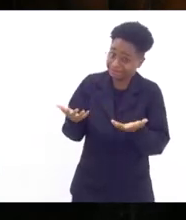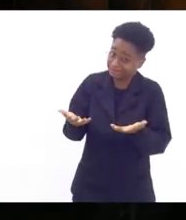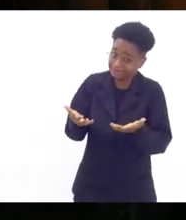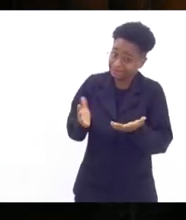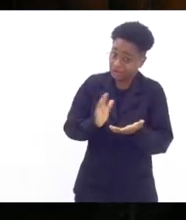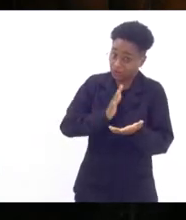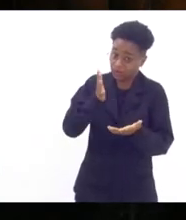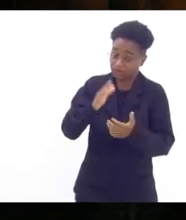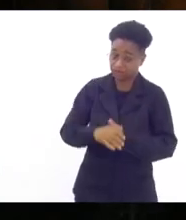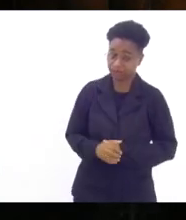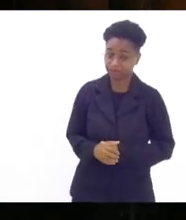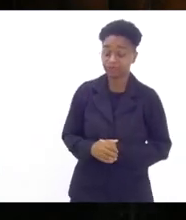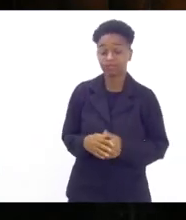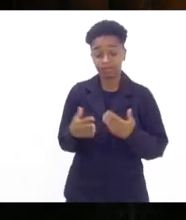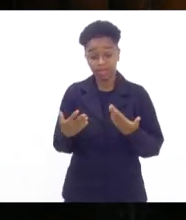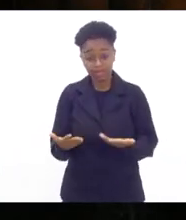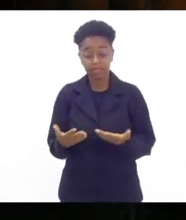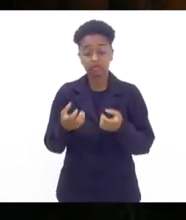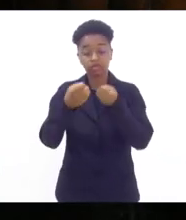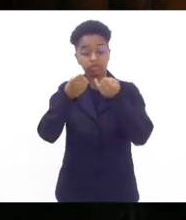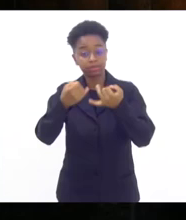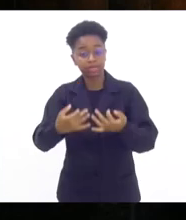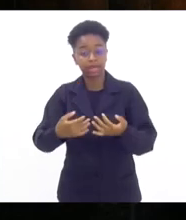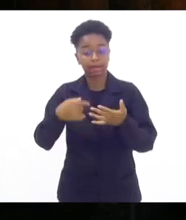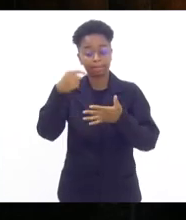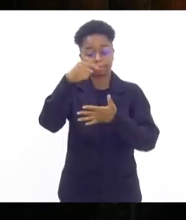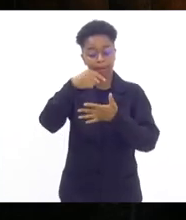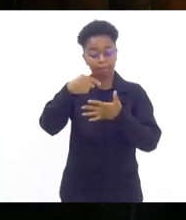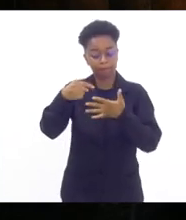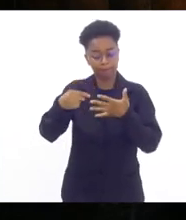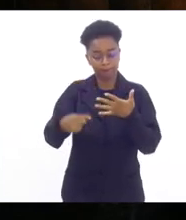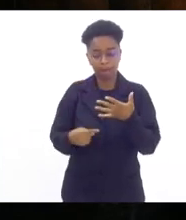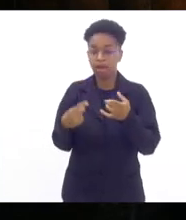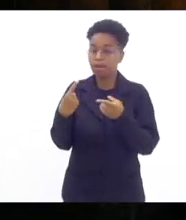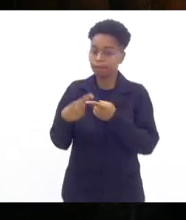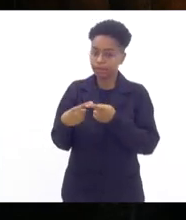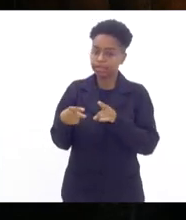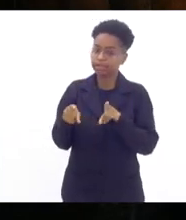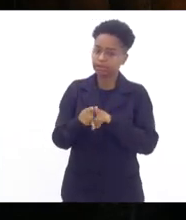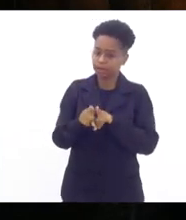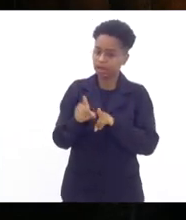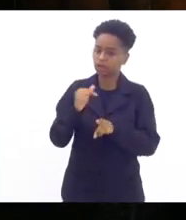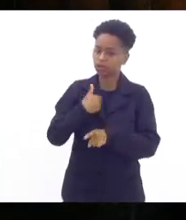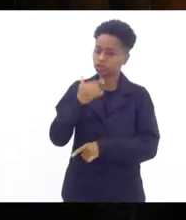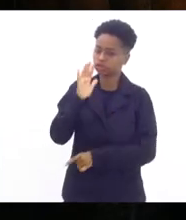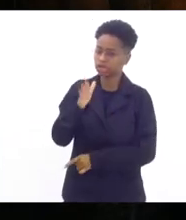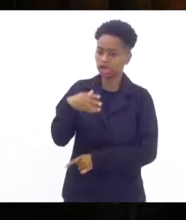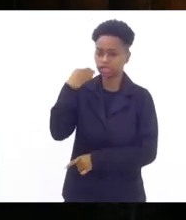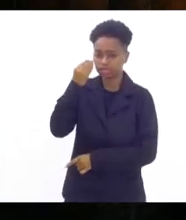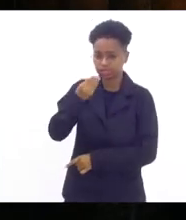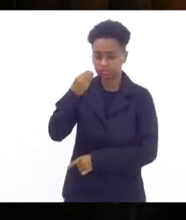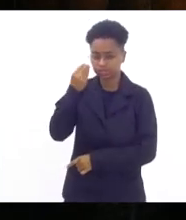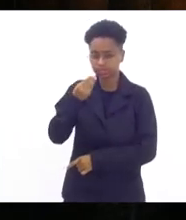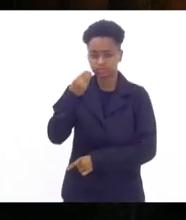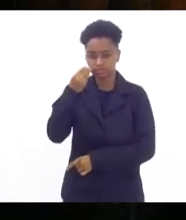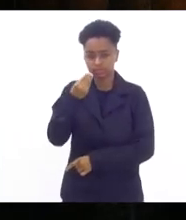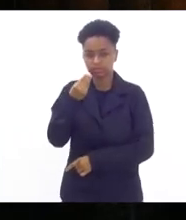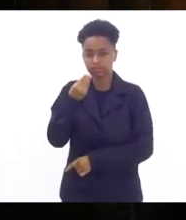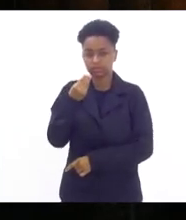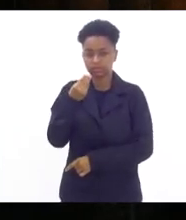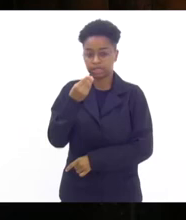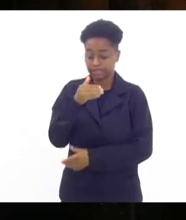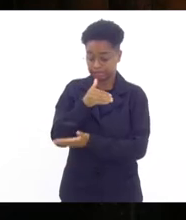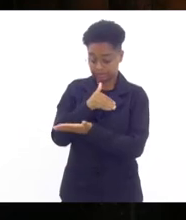acentuando essas questões porque também vivi a experiência de ter sido